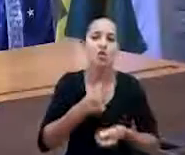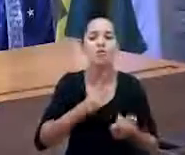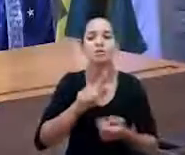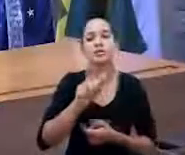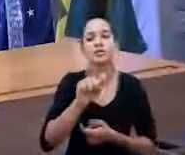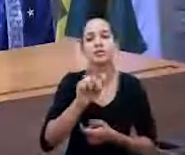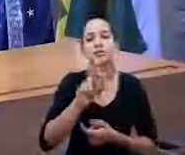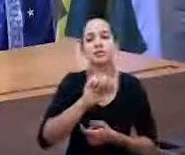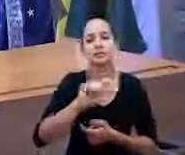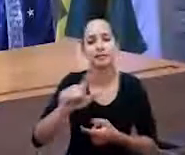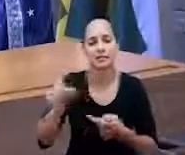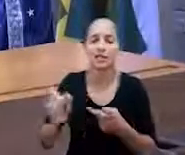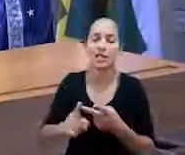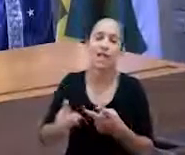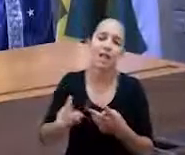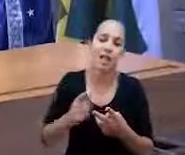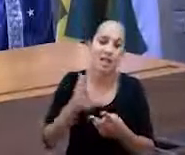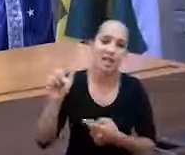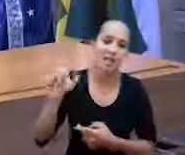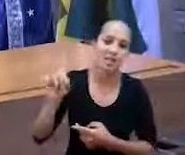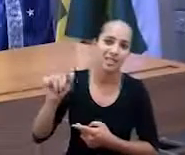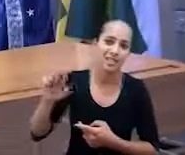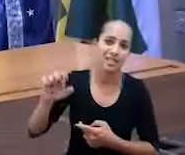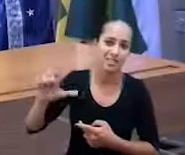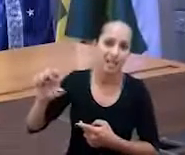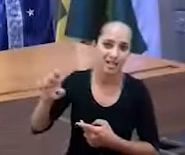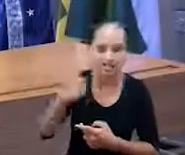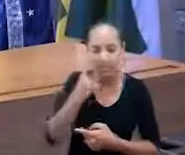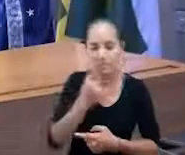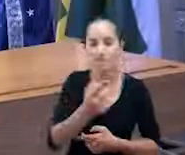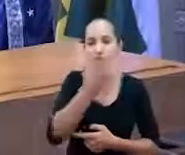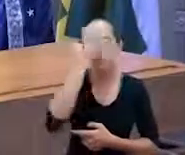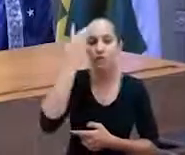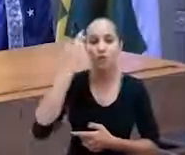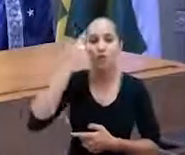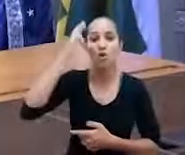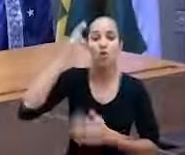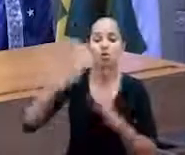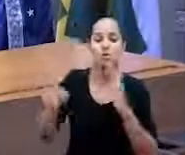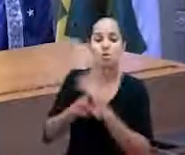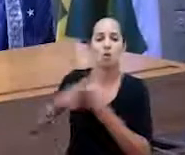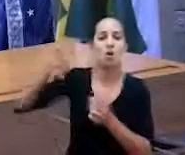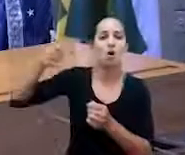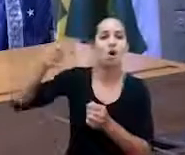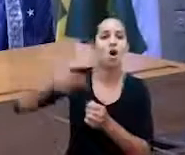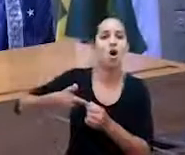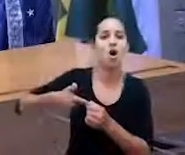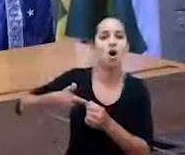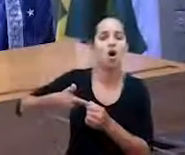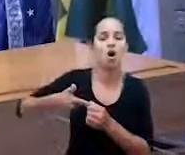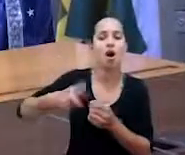Deputado Arlete, a senhora viu a patifaria que os donos de postos de gasolina fizeram com a gente esse final de semana?